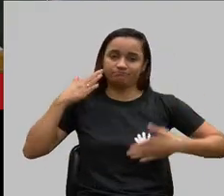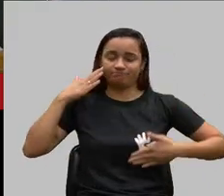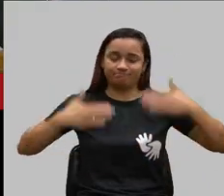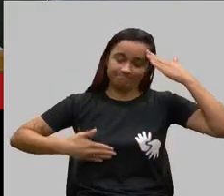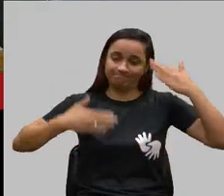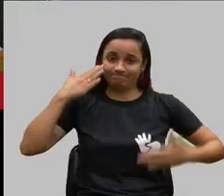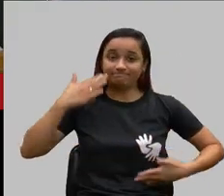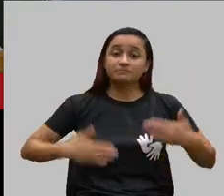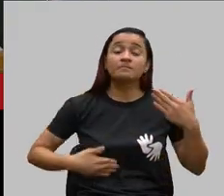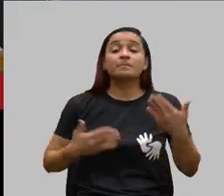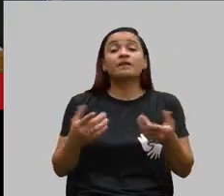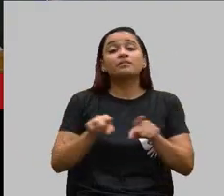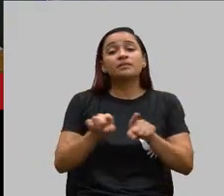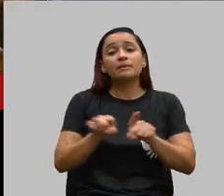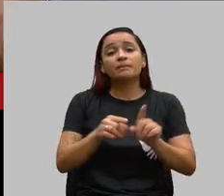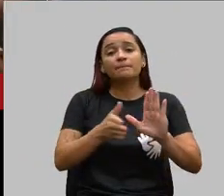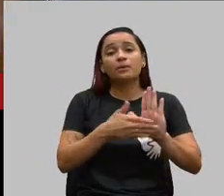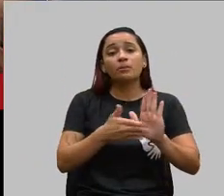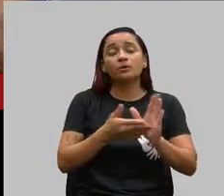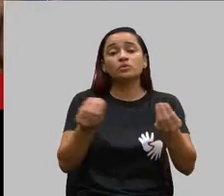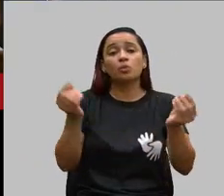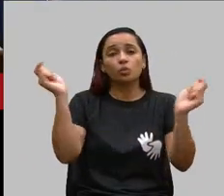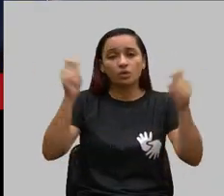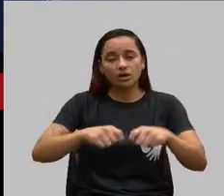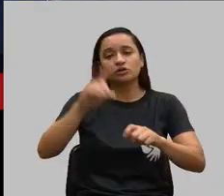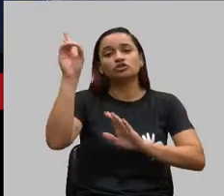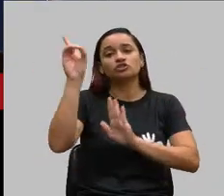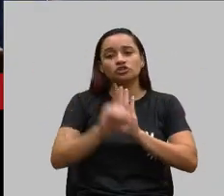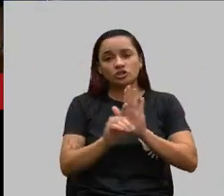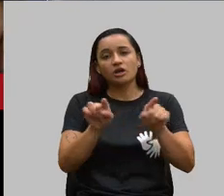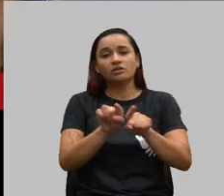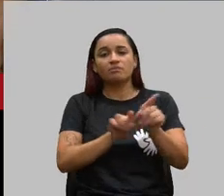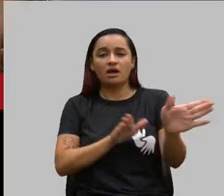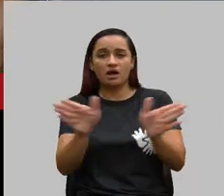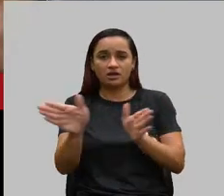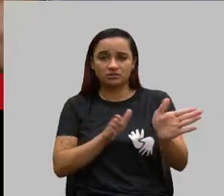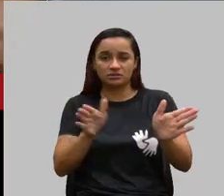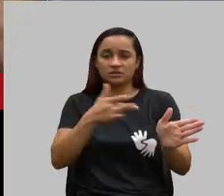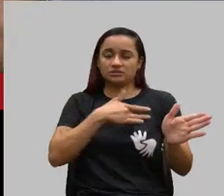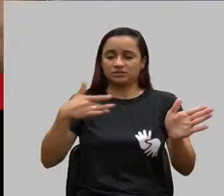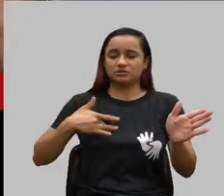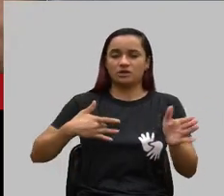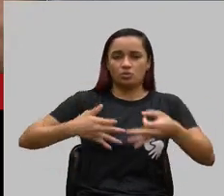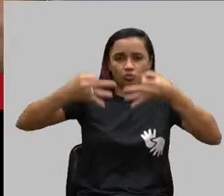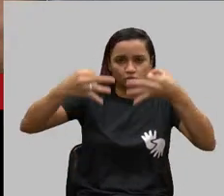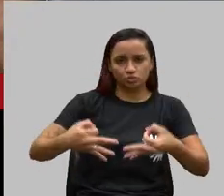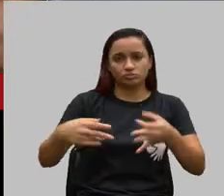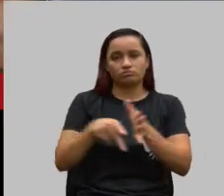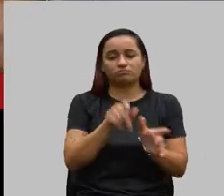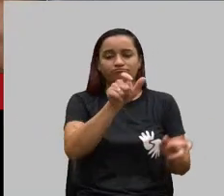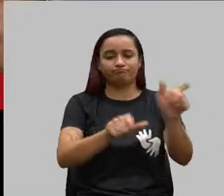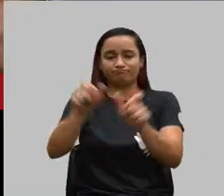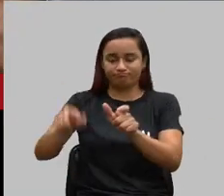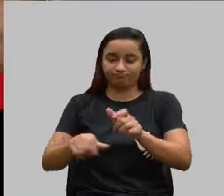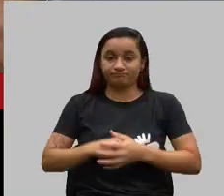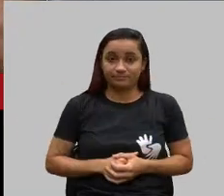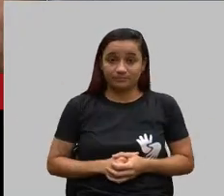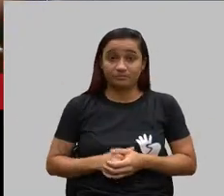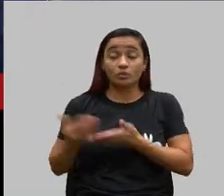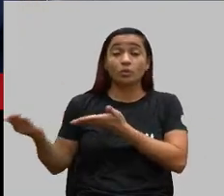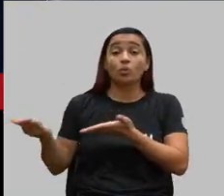e o acesso ao atendimento de saúde digno e adequado a esses usuários. Convidados da reunião.